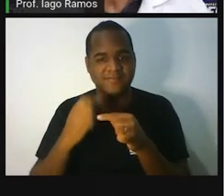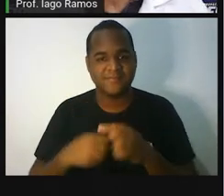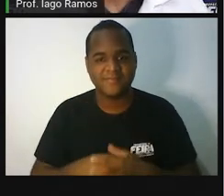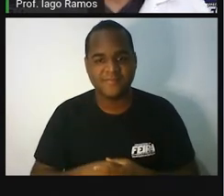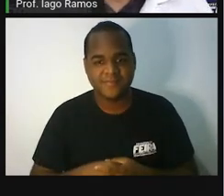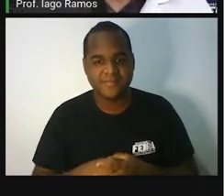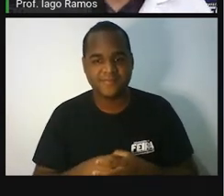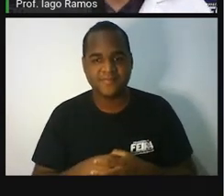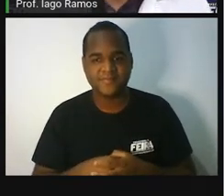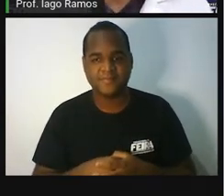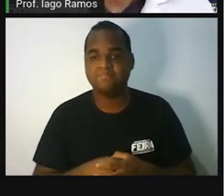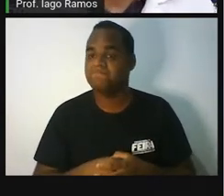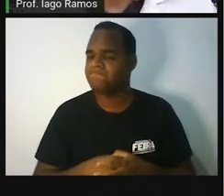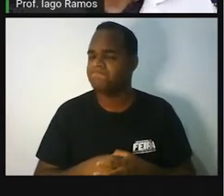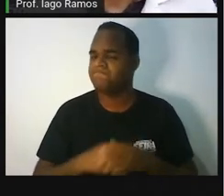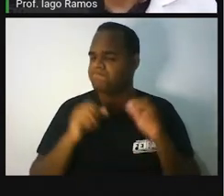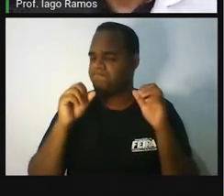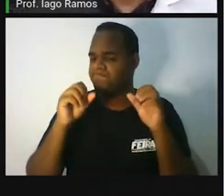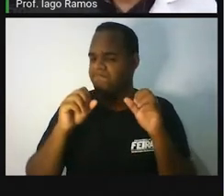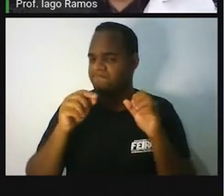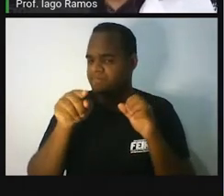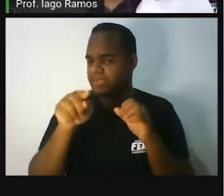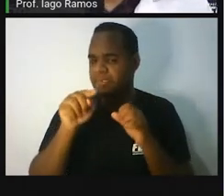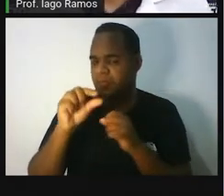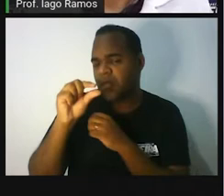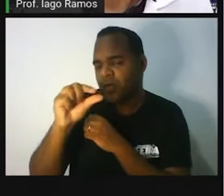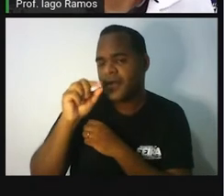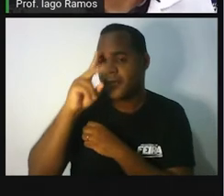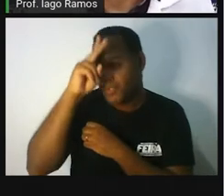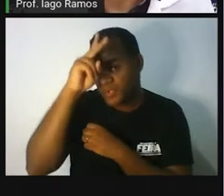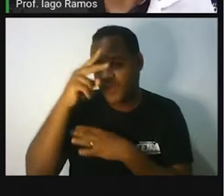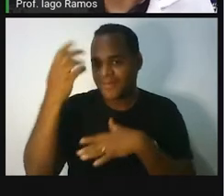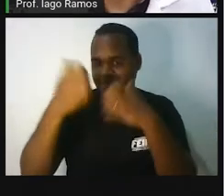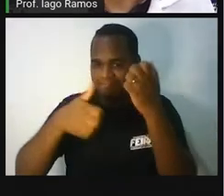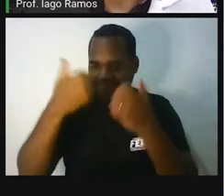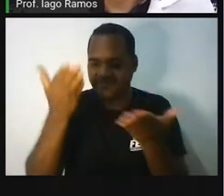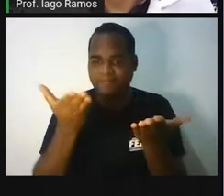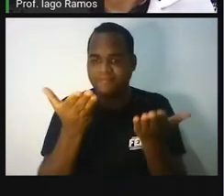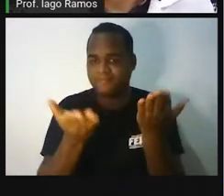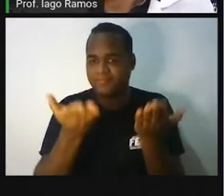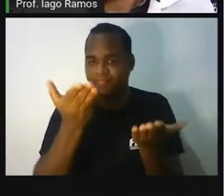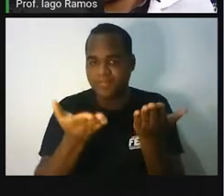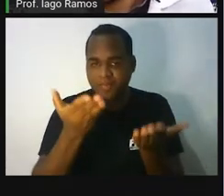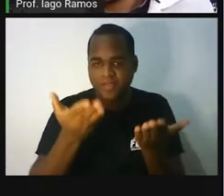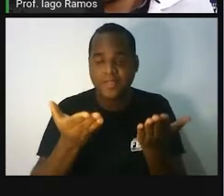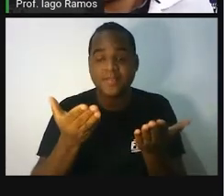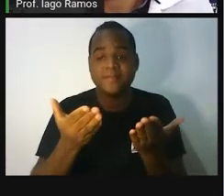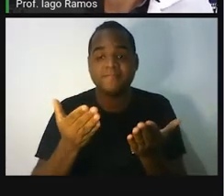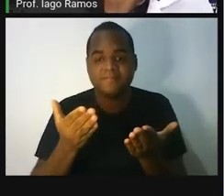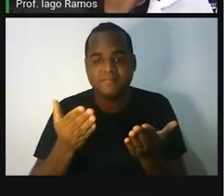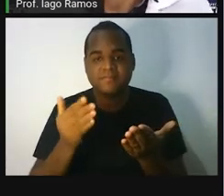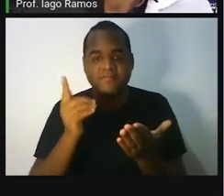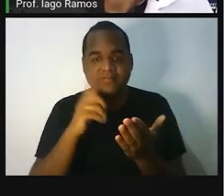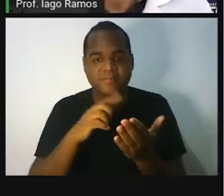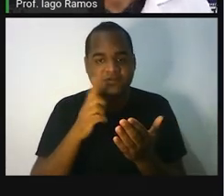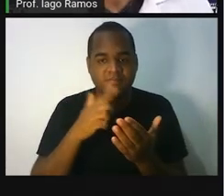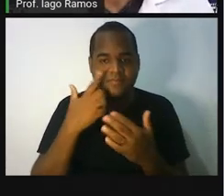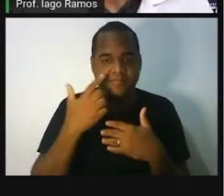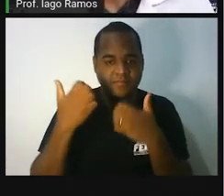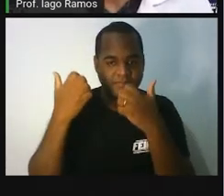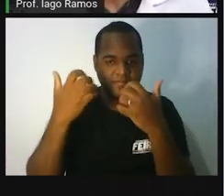Um pouquinho de história. Olha, tem um pouquinho de história sobre a balança de dois pratos. Eu não vou ler a história para você,